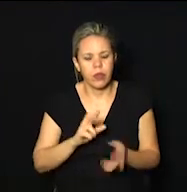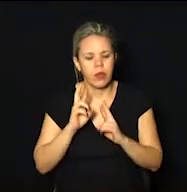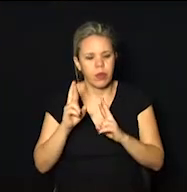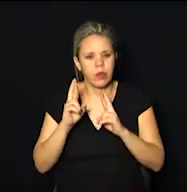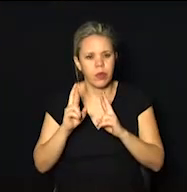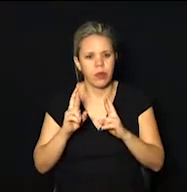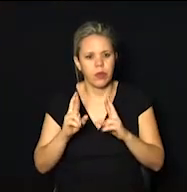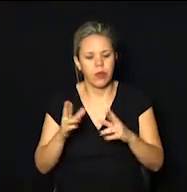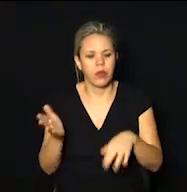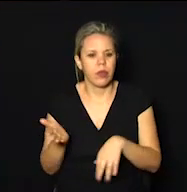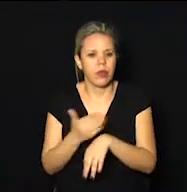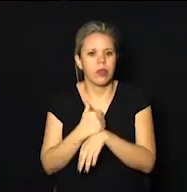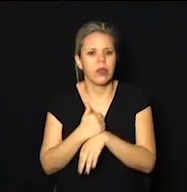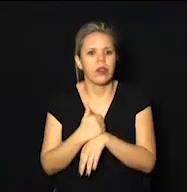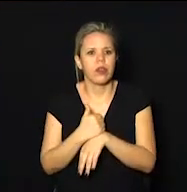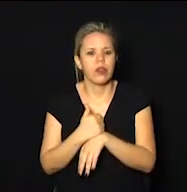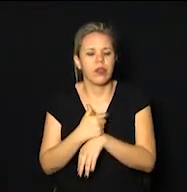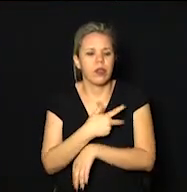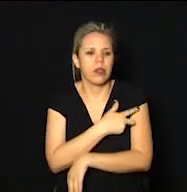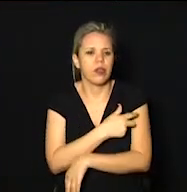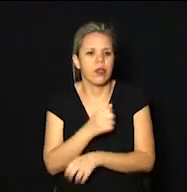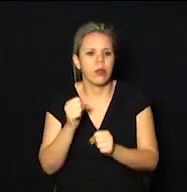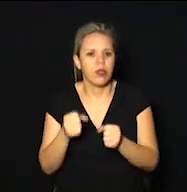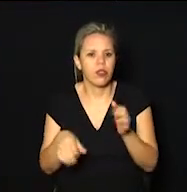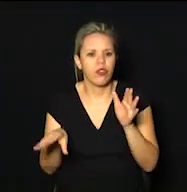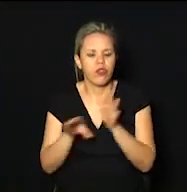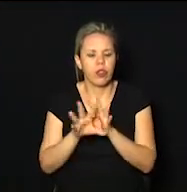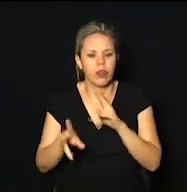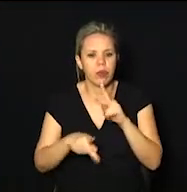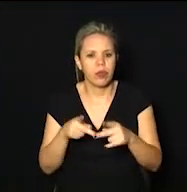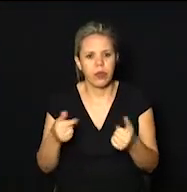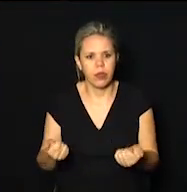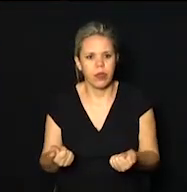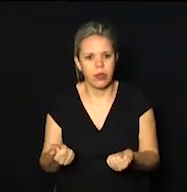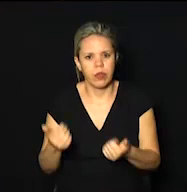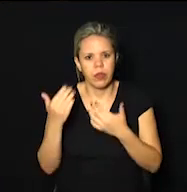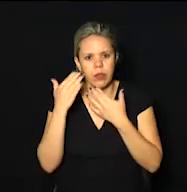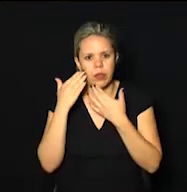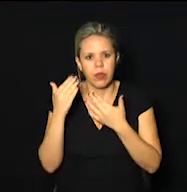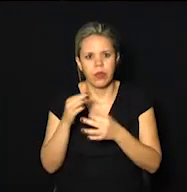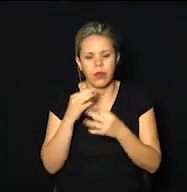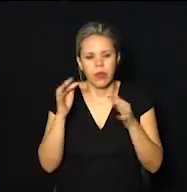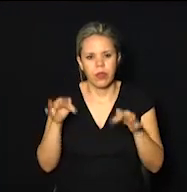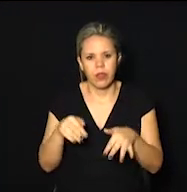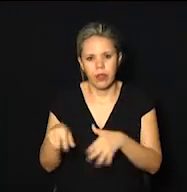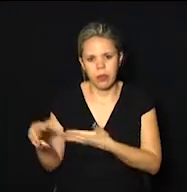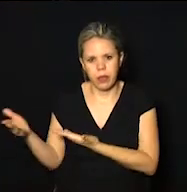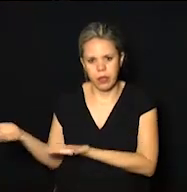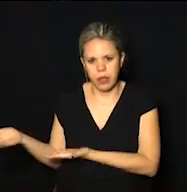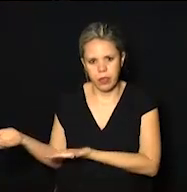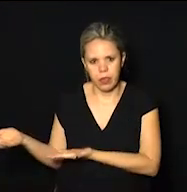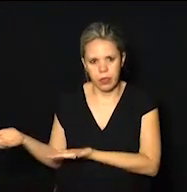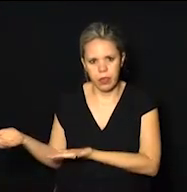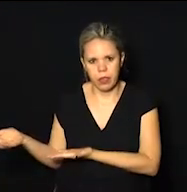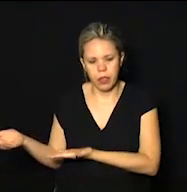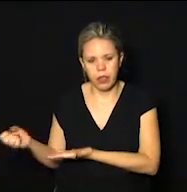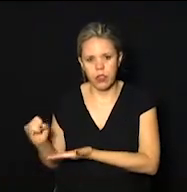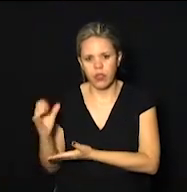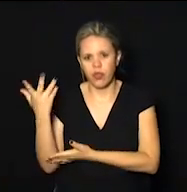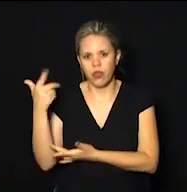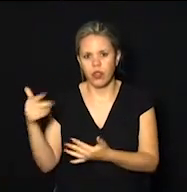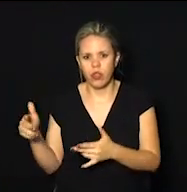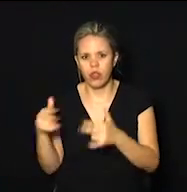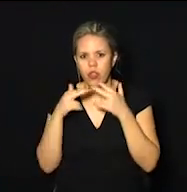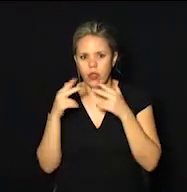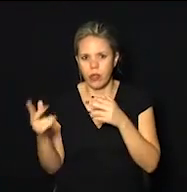para o quanto antes essa vacina poder chegar a toda a população. Vivi, ótimo fim de semana, se surgir mais alguma coisa,